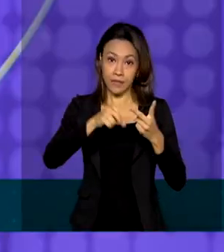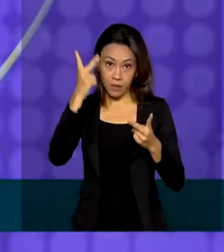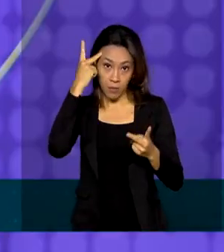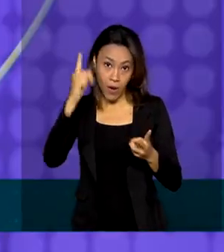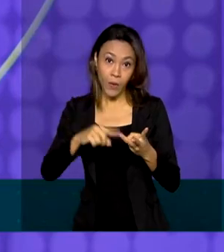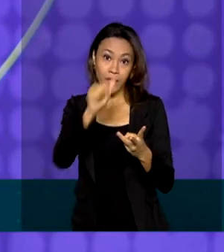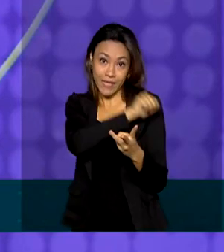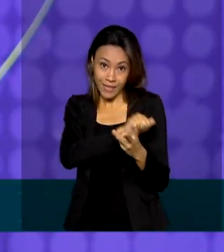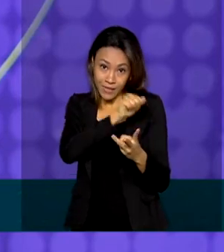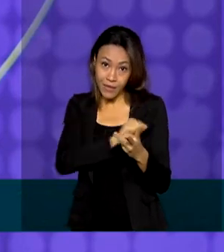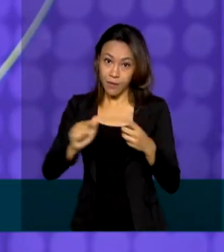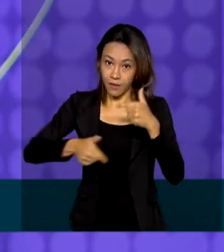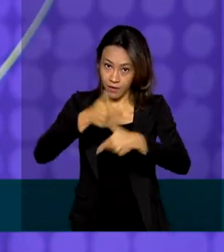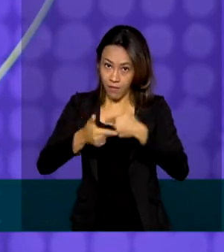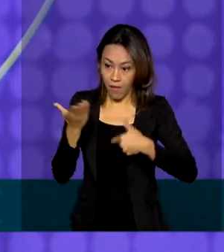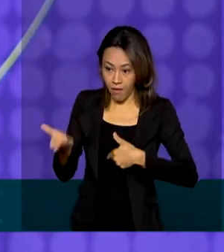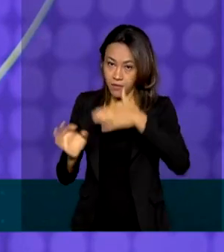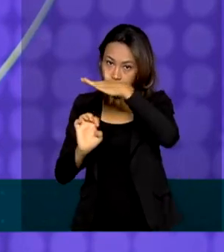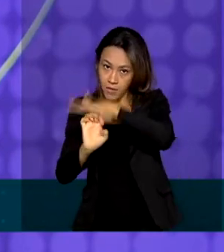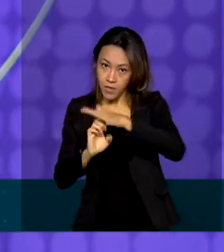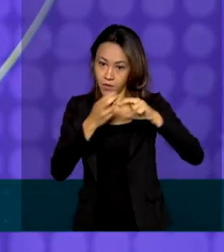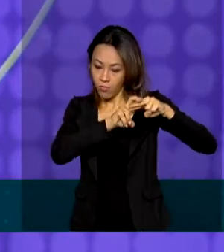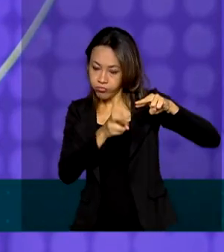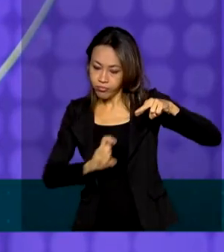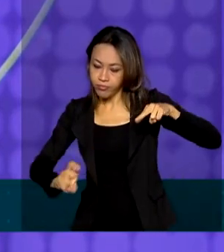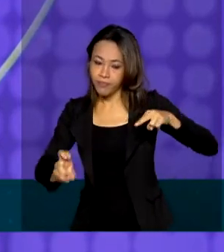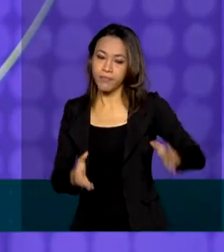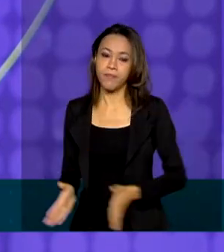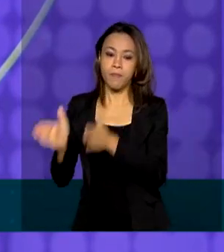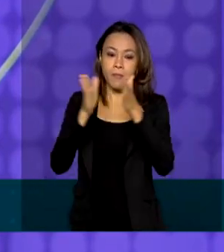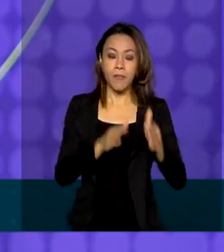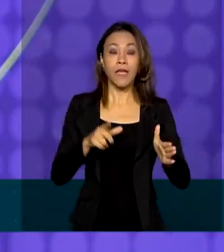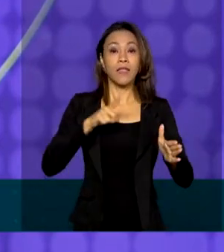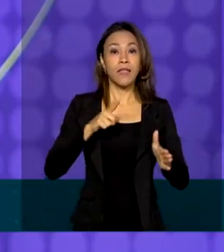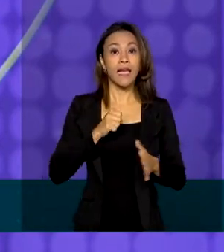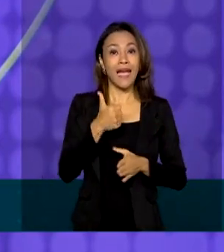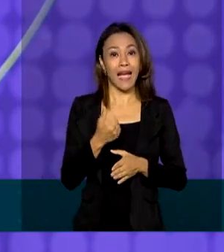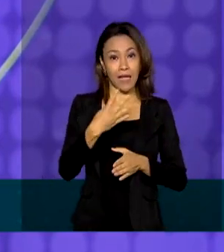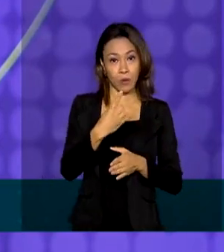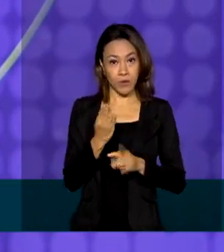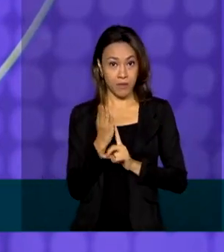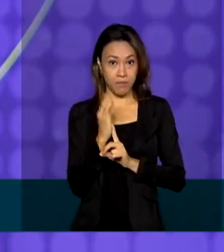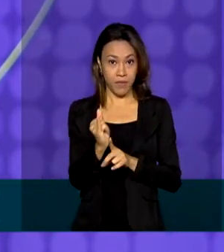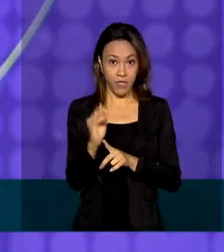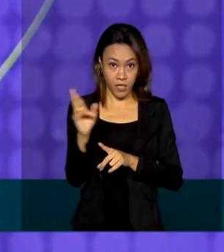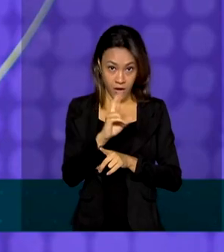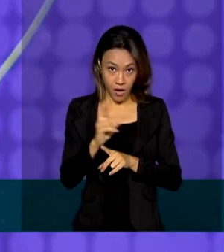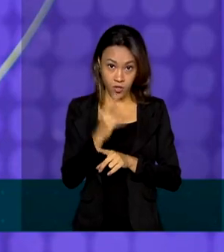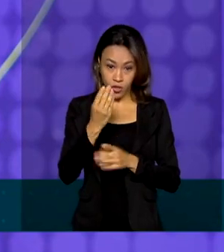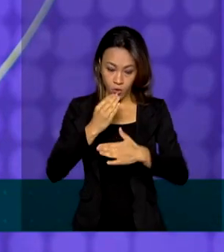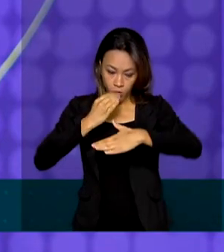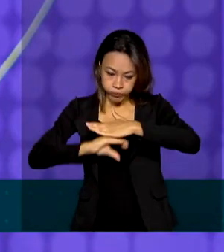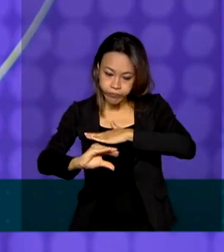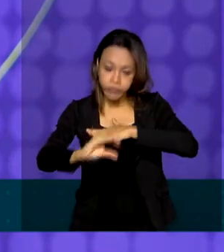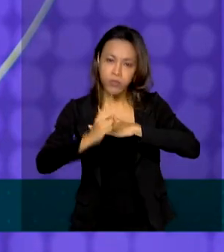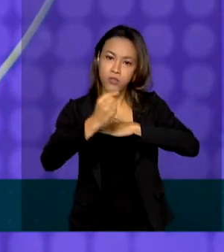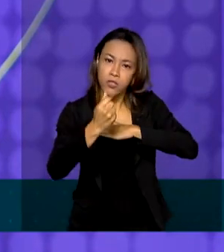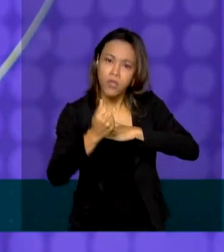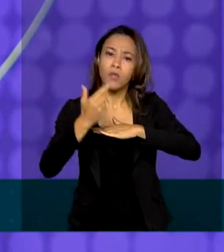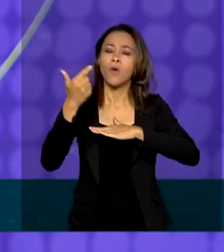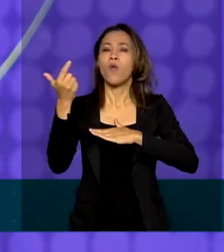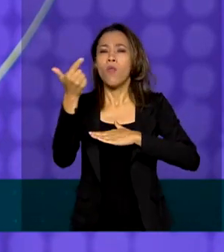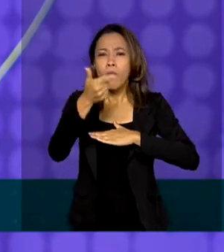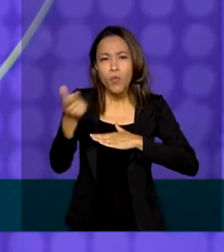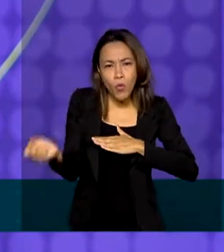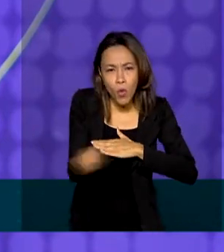Essa malha está previsto mais ou menos R$ 14 bilhões de investimento nela. E ela vai ter investimentos importantes como novos